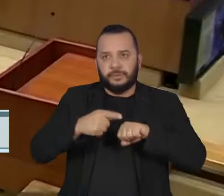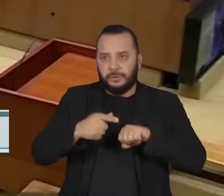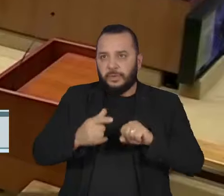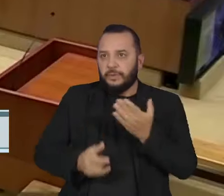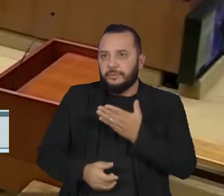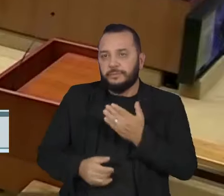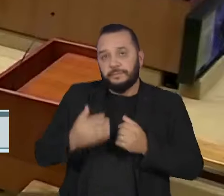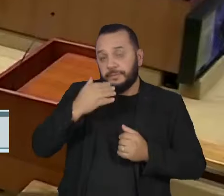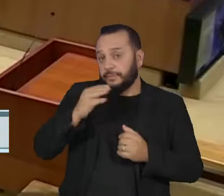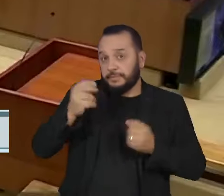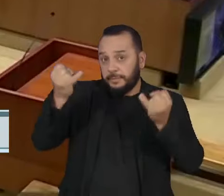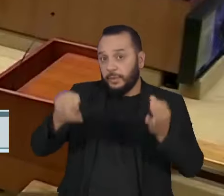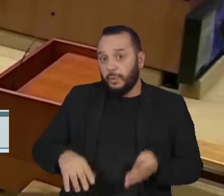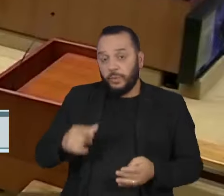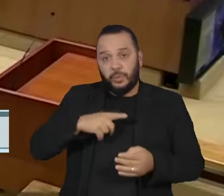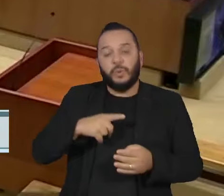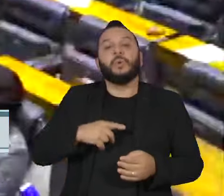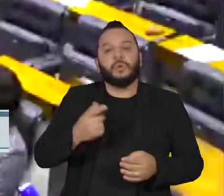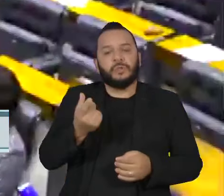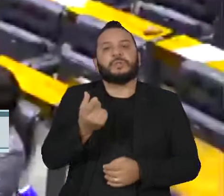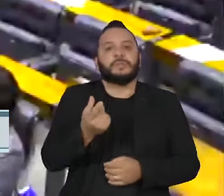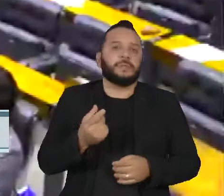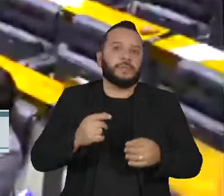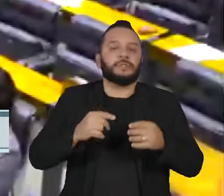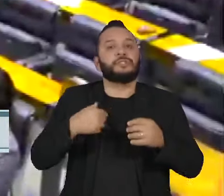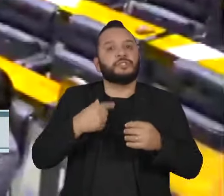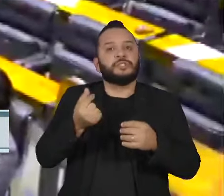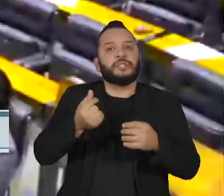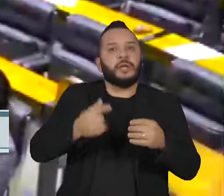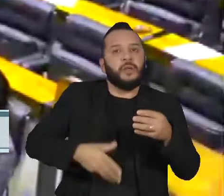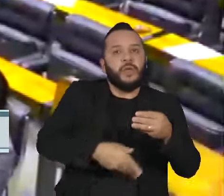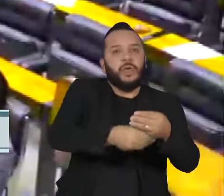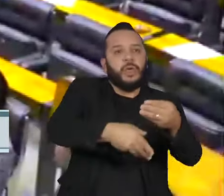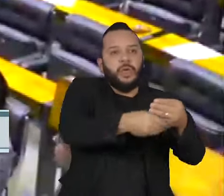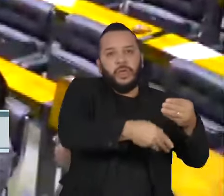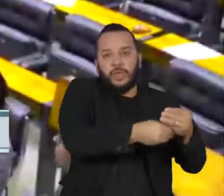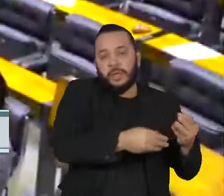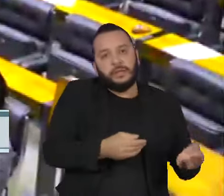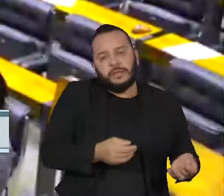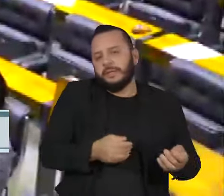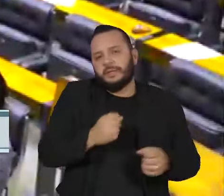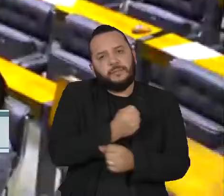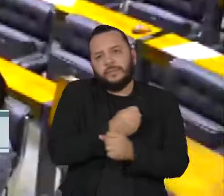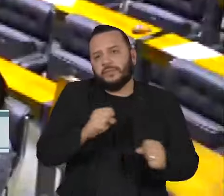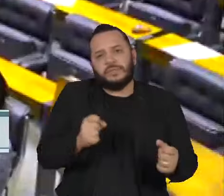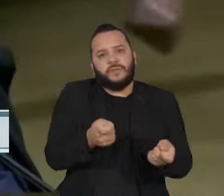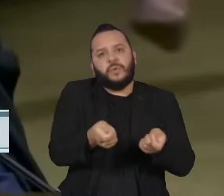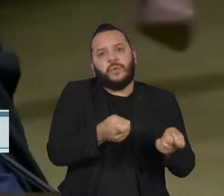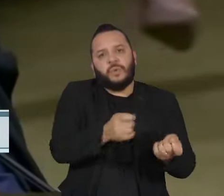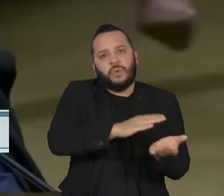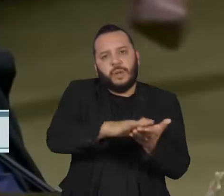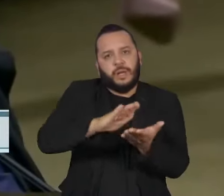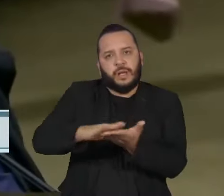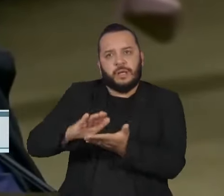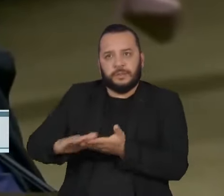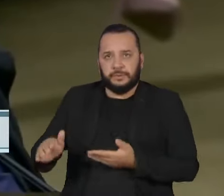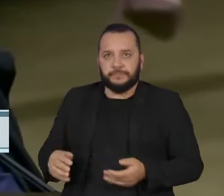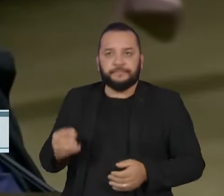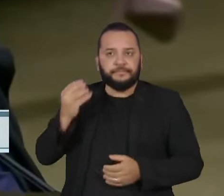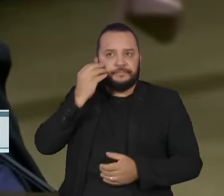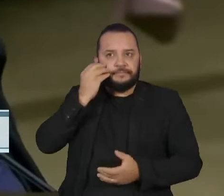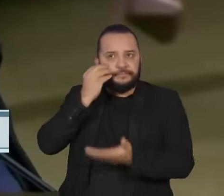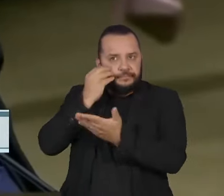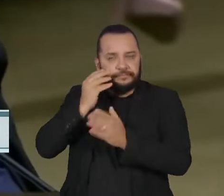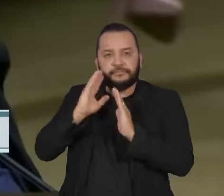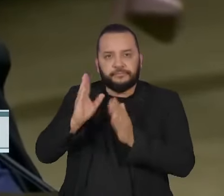alegou que o modelo de emendas impositivas torna impossível o controle preventivo dos gastos. Flávio Dino